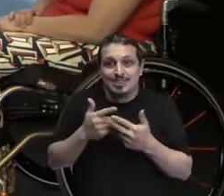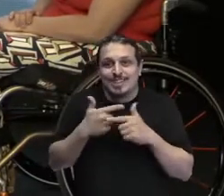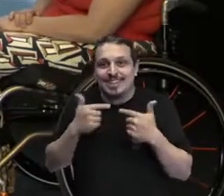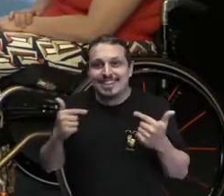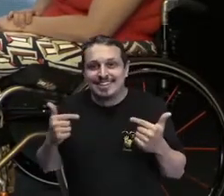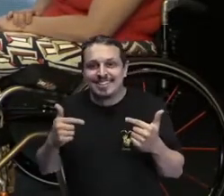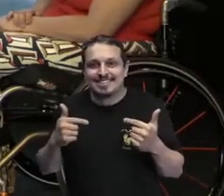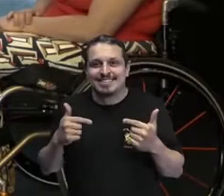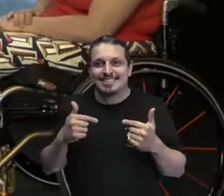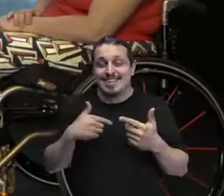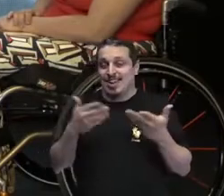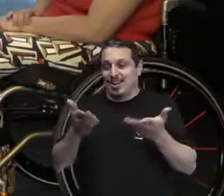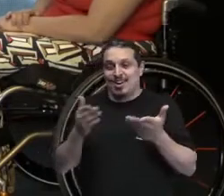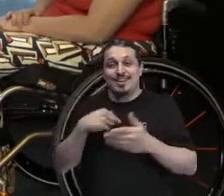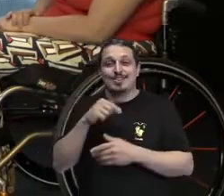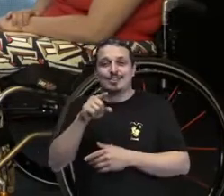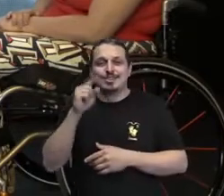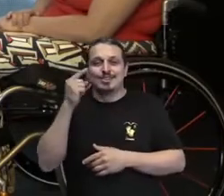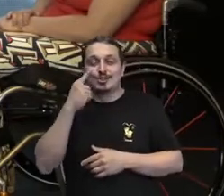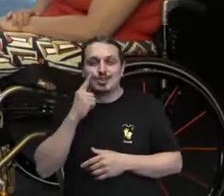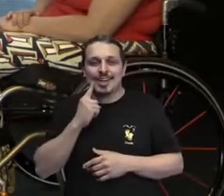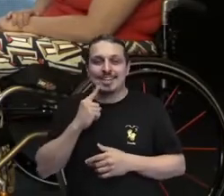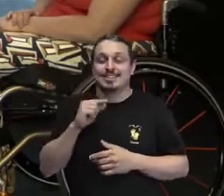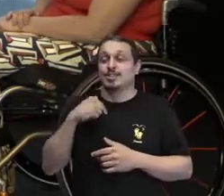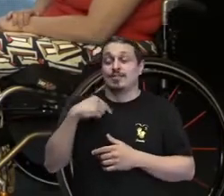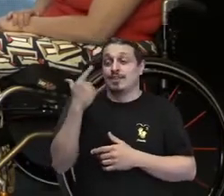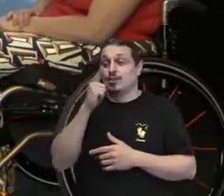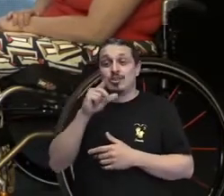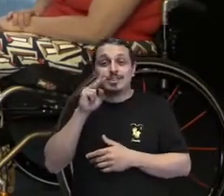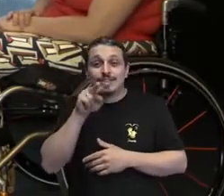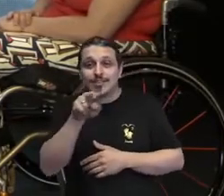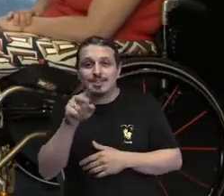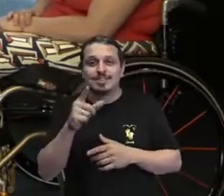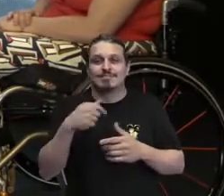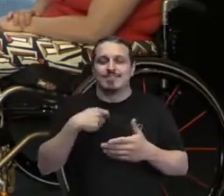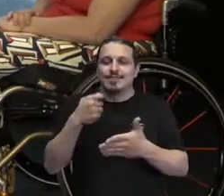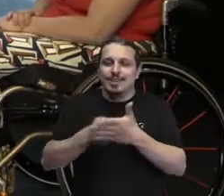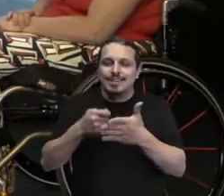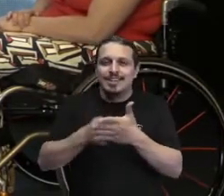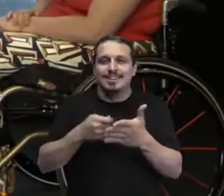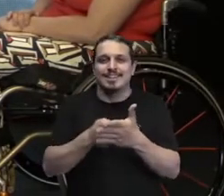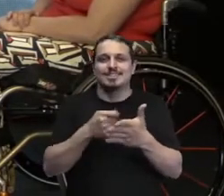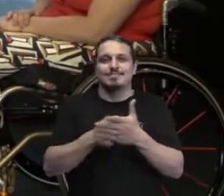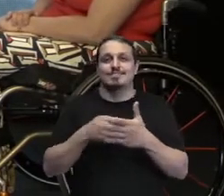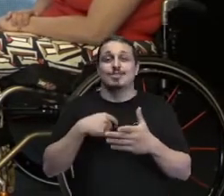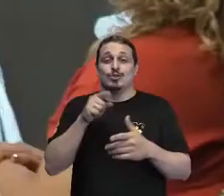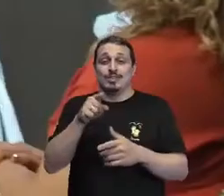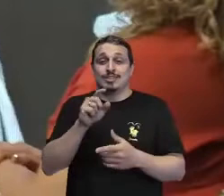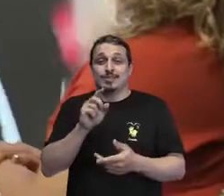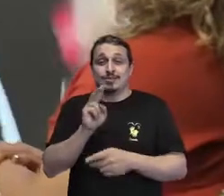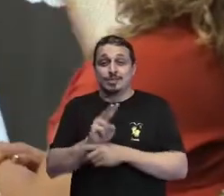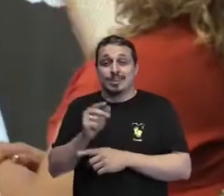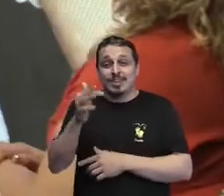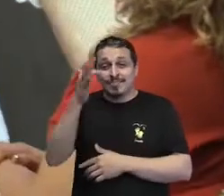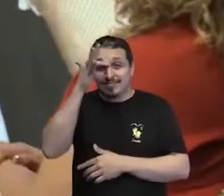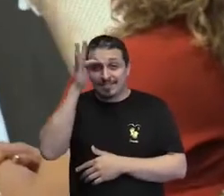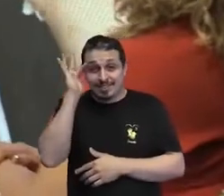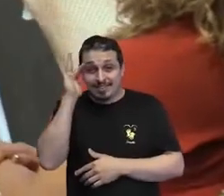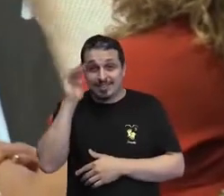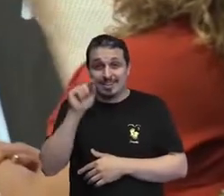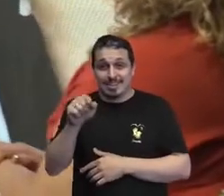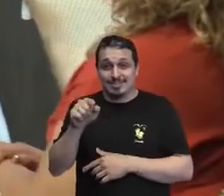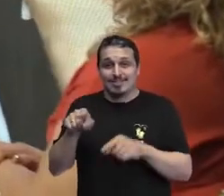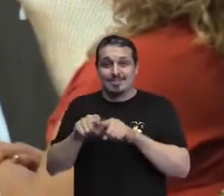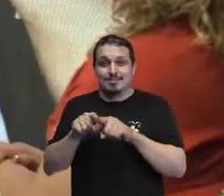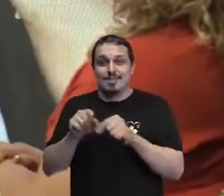vai tentar fazer você chorar. Não sei se a gente vai conseguir, mas a gente vai ter uma tentativa aqui. Mas deixa eu te falar. Lohane, nesse momento que você está participando